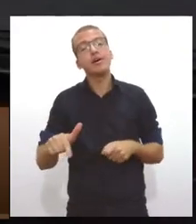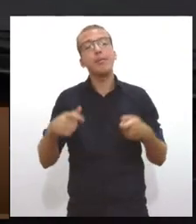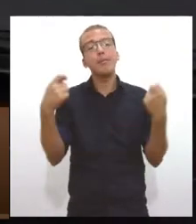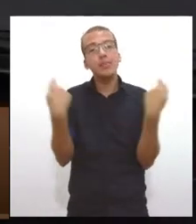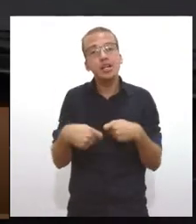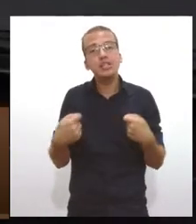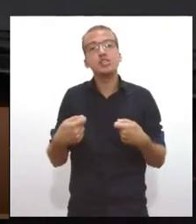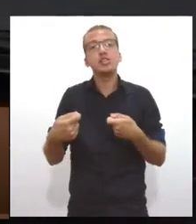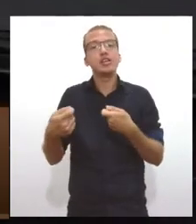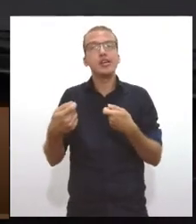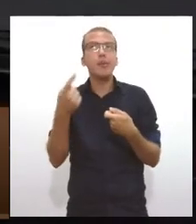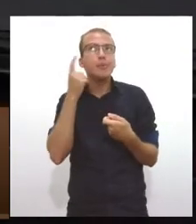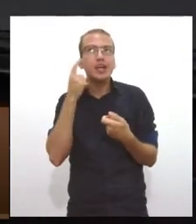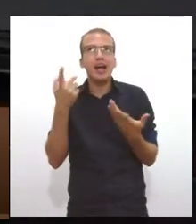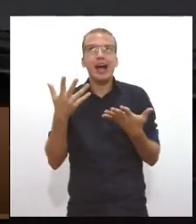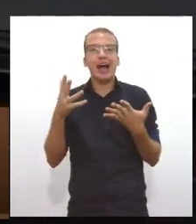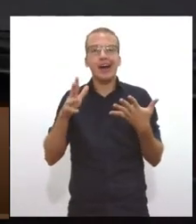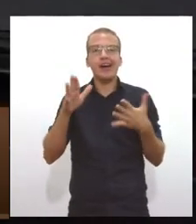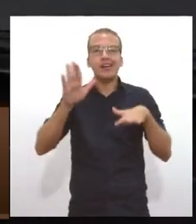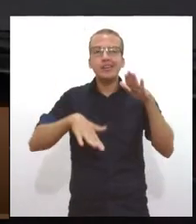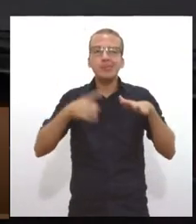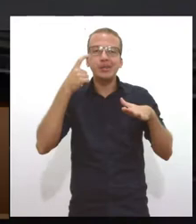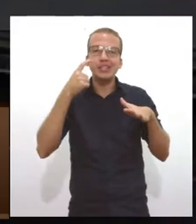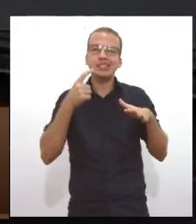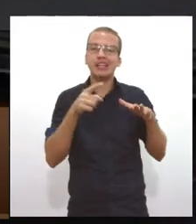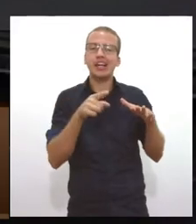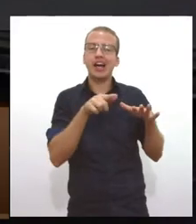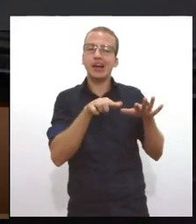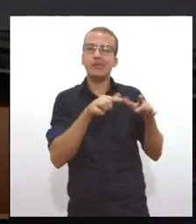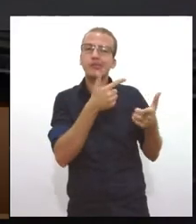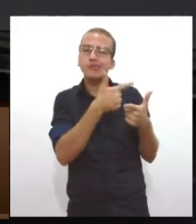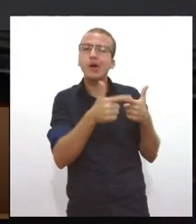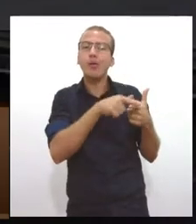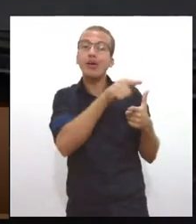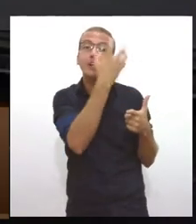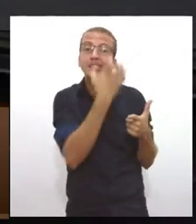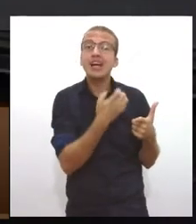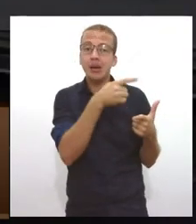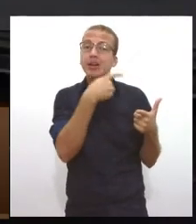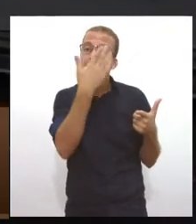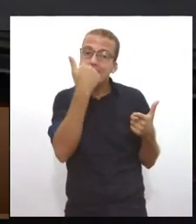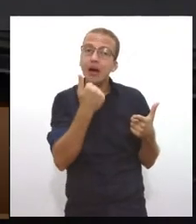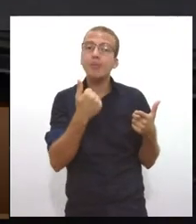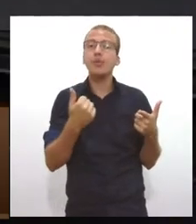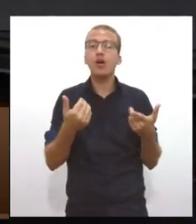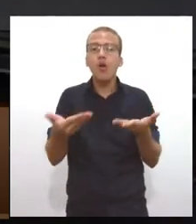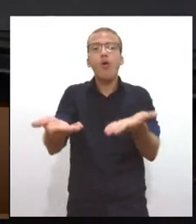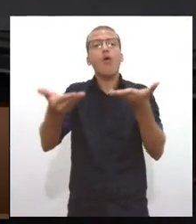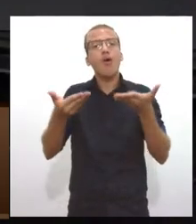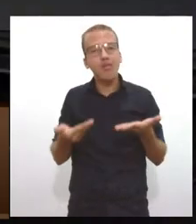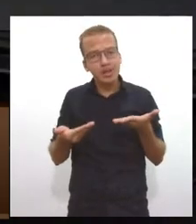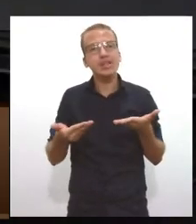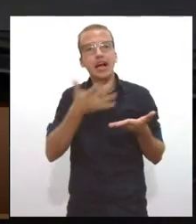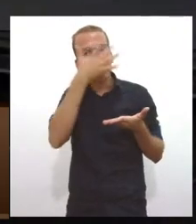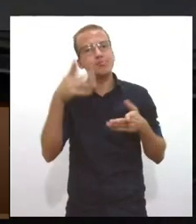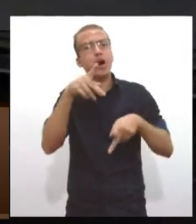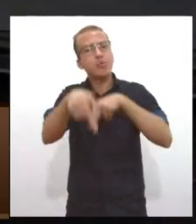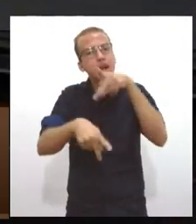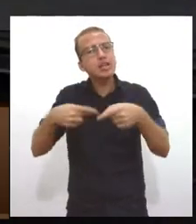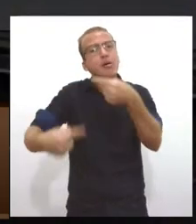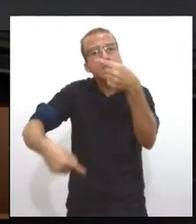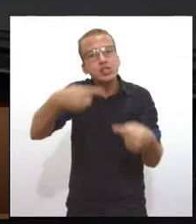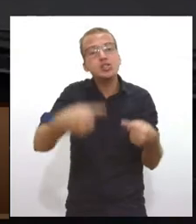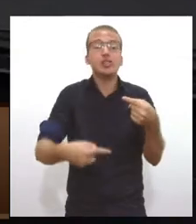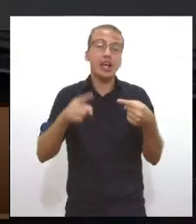problemas complexos e chamar a sociedade para discutir de uma maneira racional, lenta, são discussões lentas. E sobre o